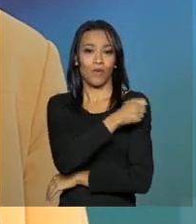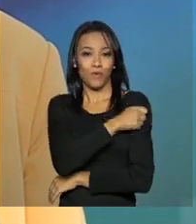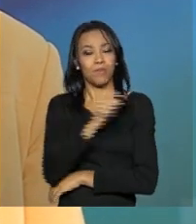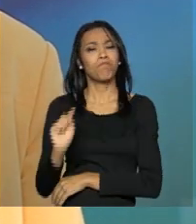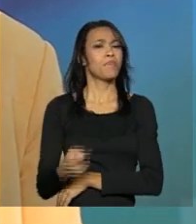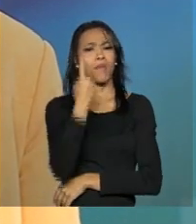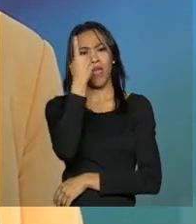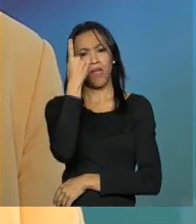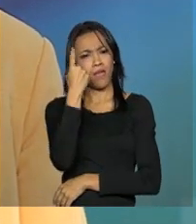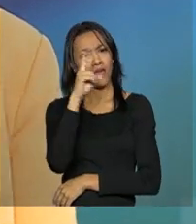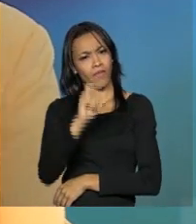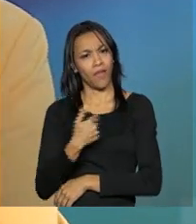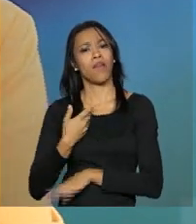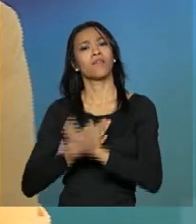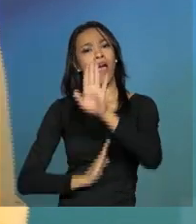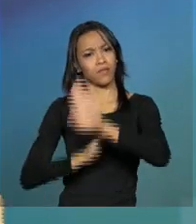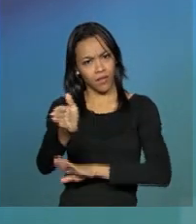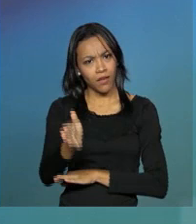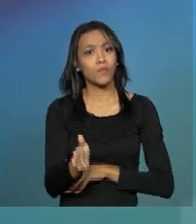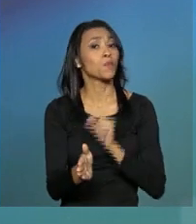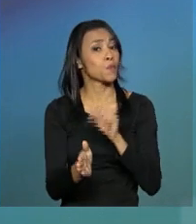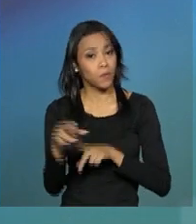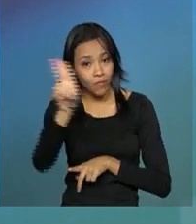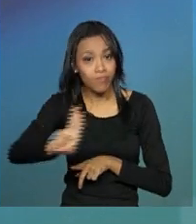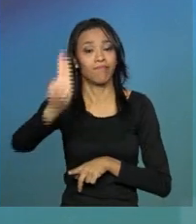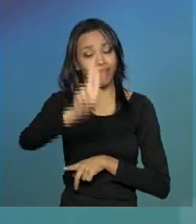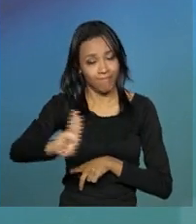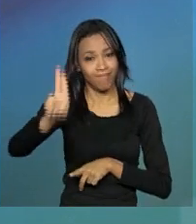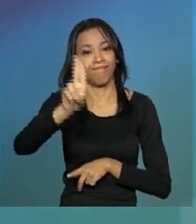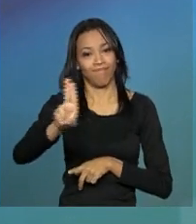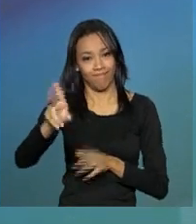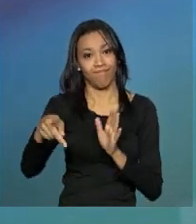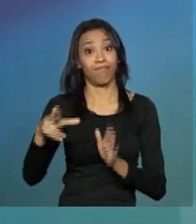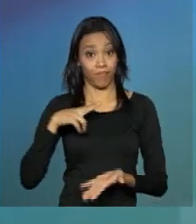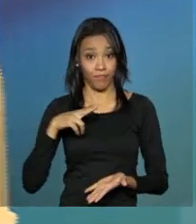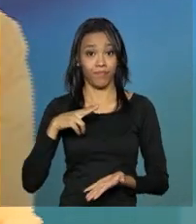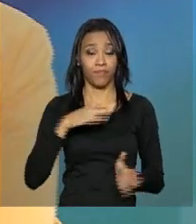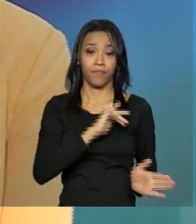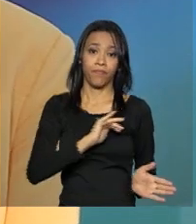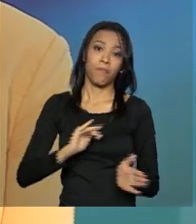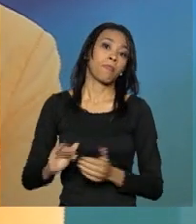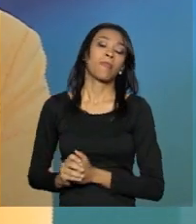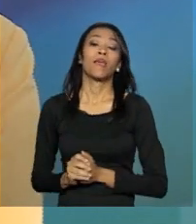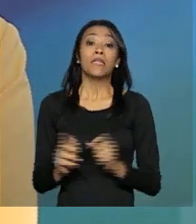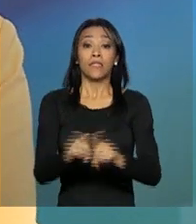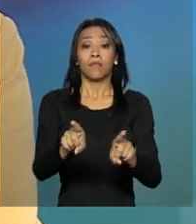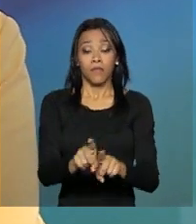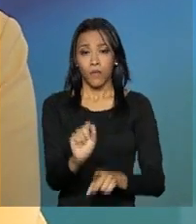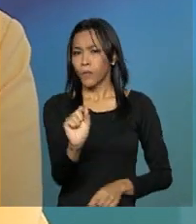pela primeira vez, acesso ao ensino superior privado. Além disso,